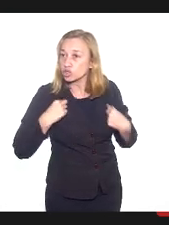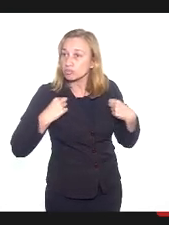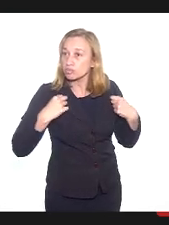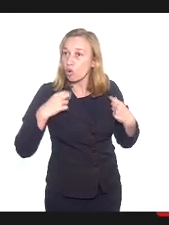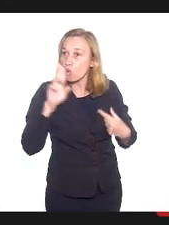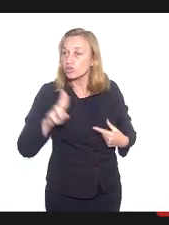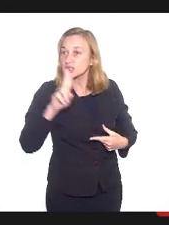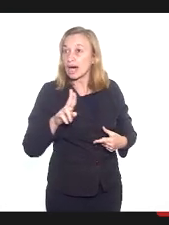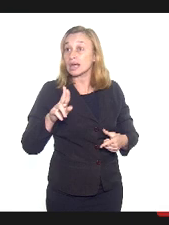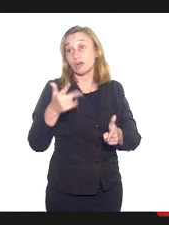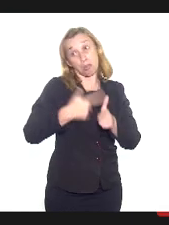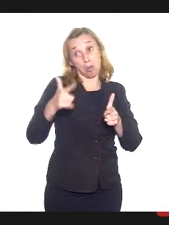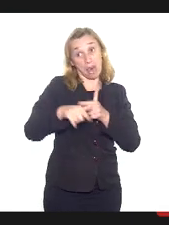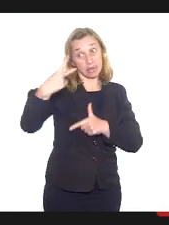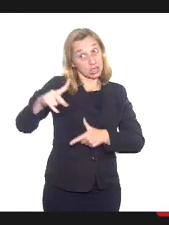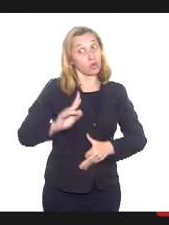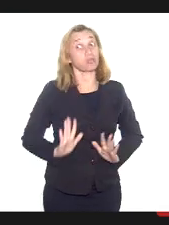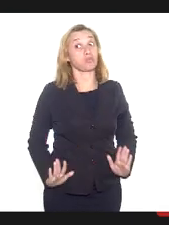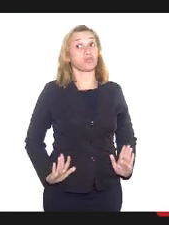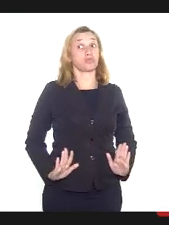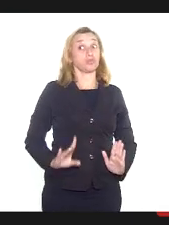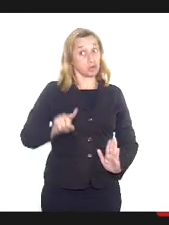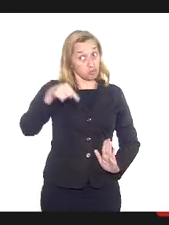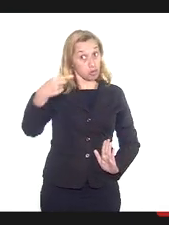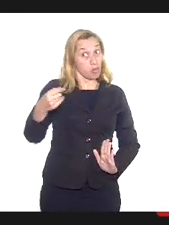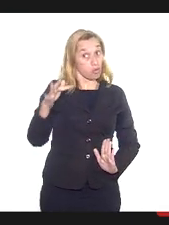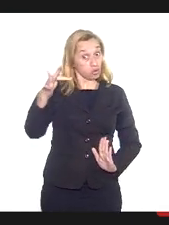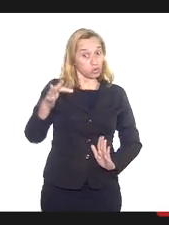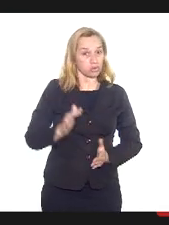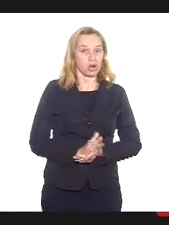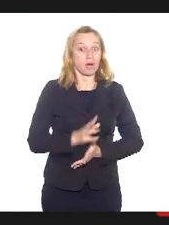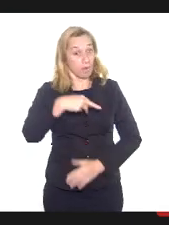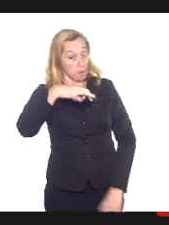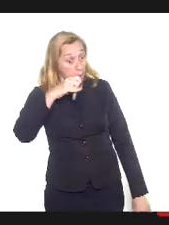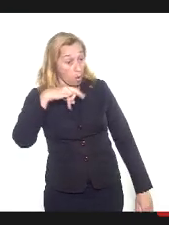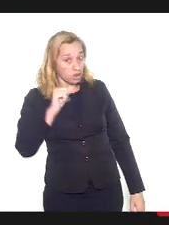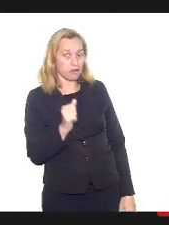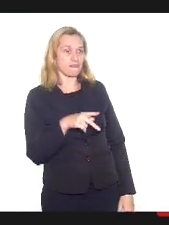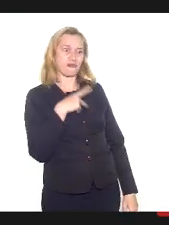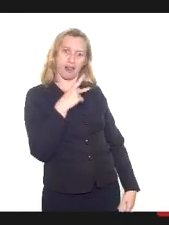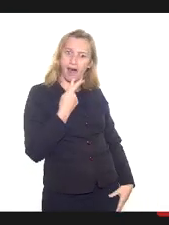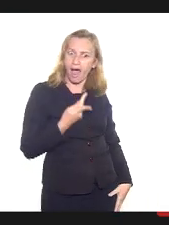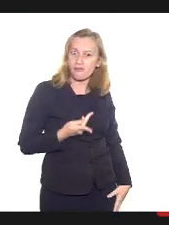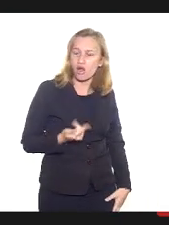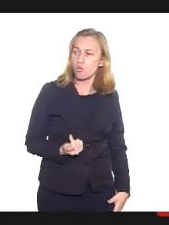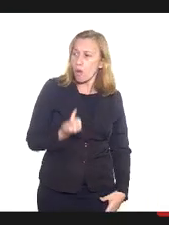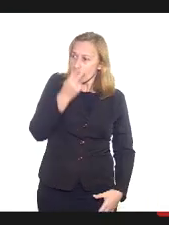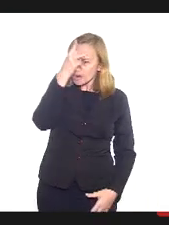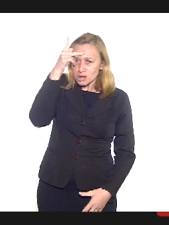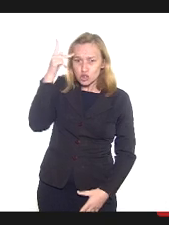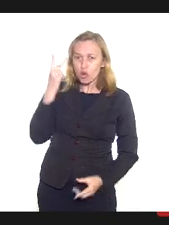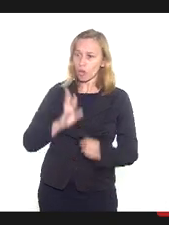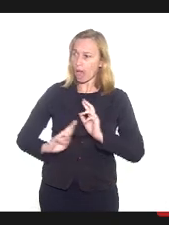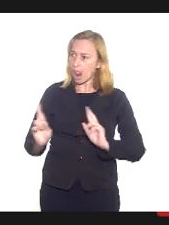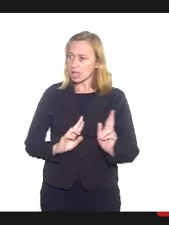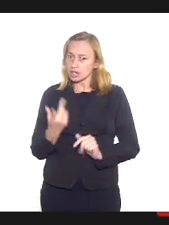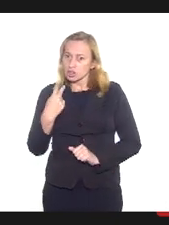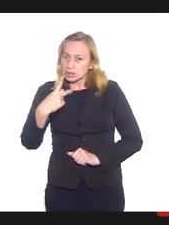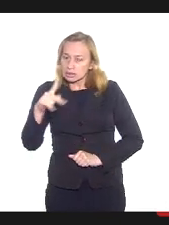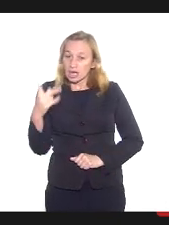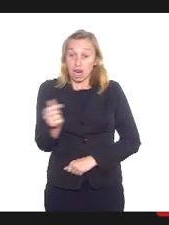na segunda vez terá problemas. Uma Mônica de Iá me dizia que uma pessoa da relação dela, é